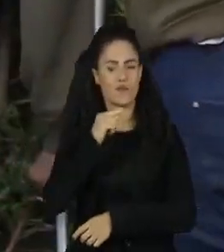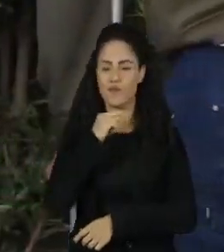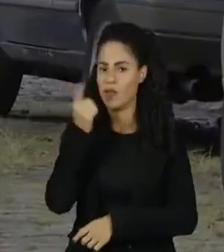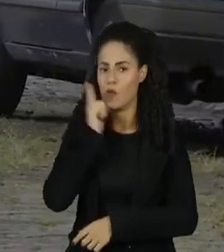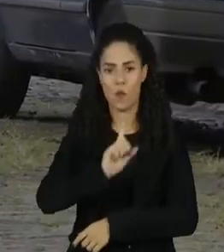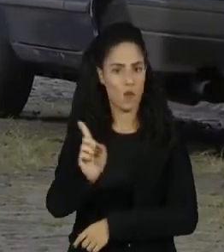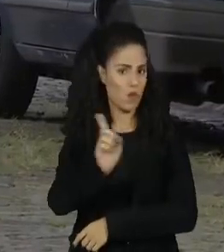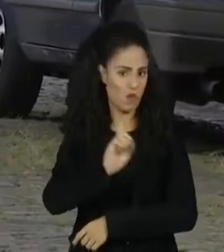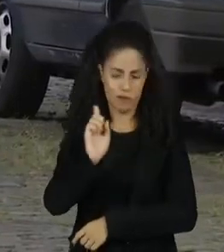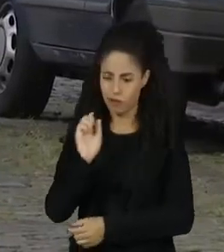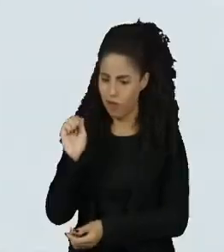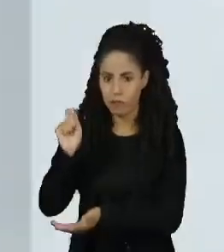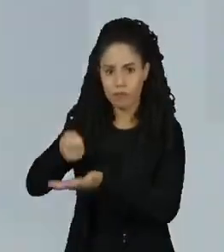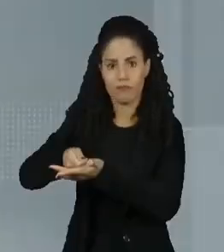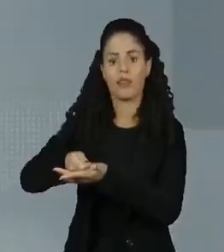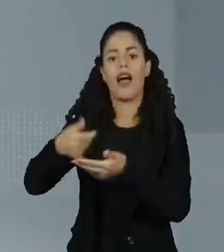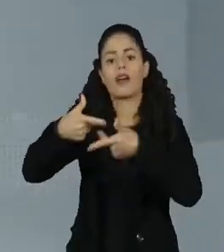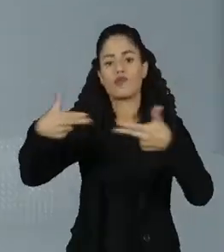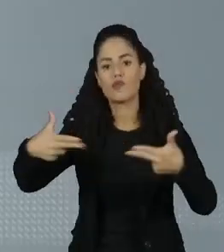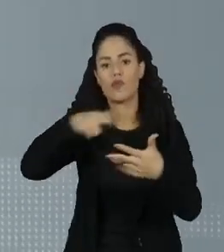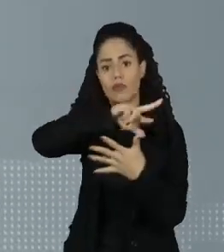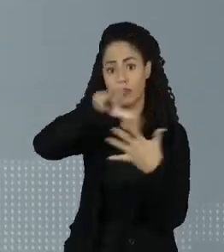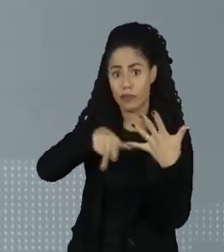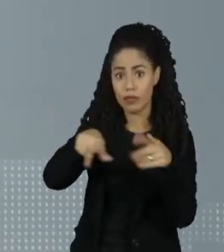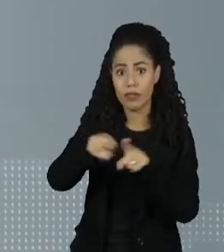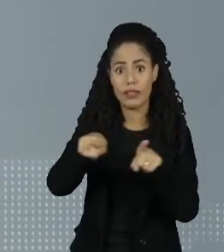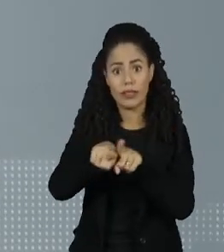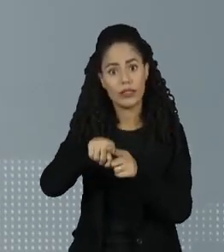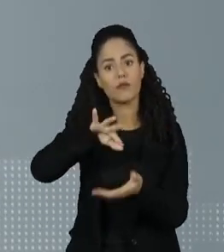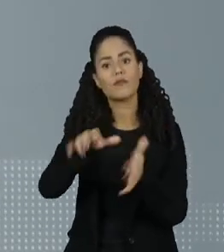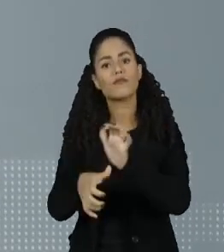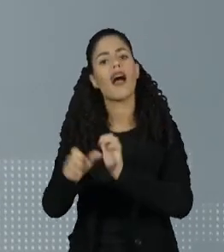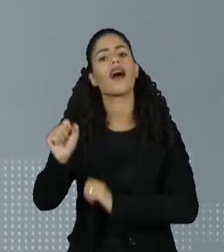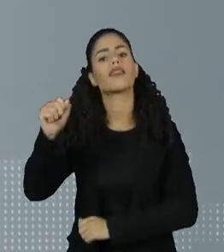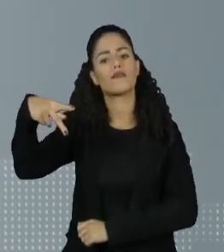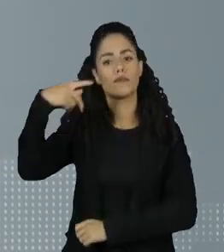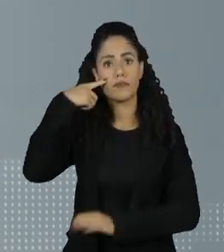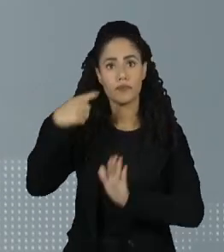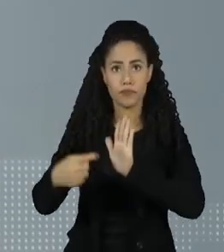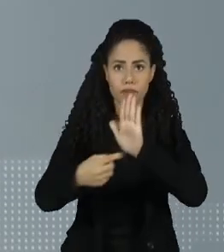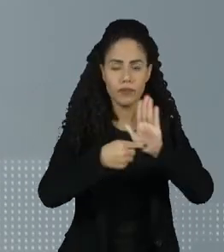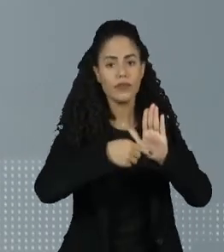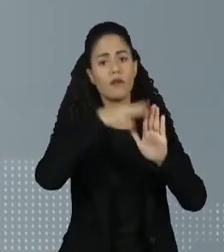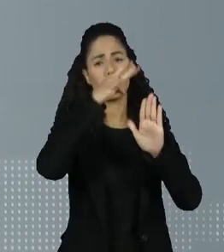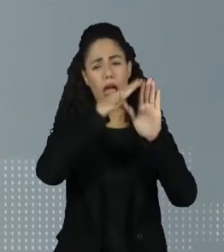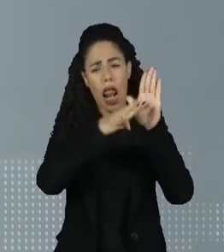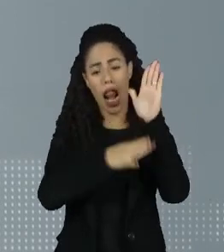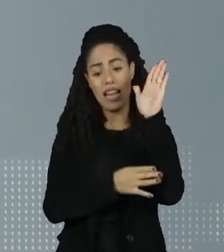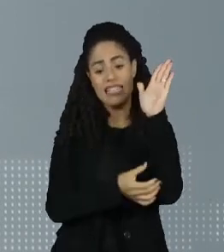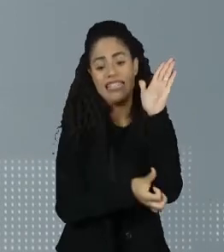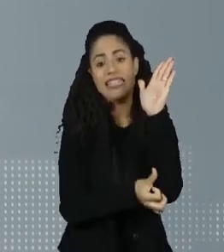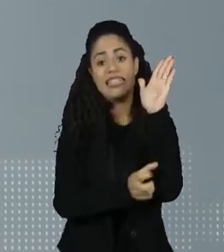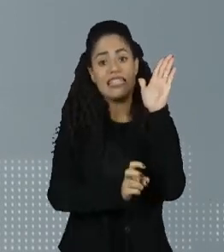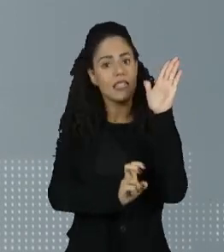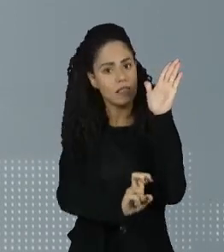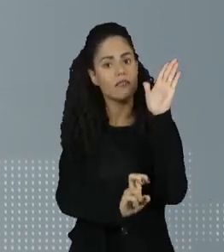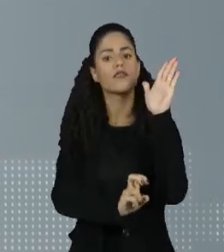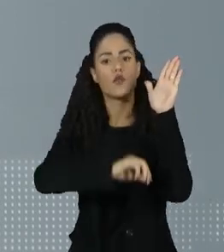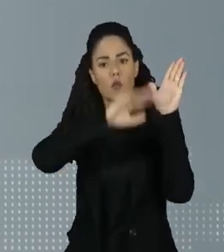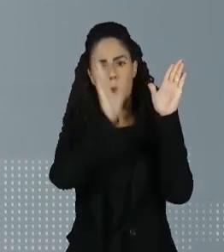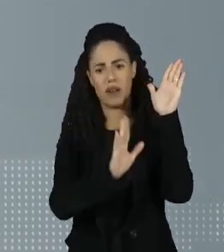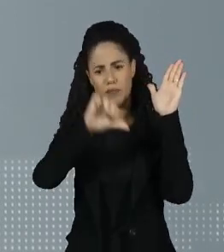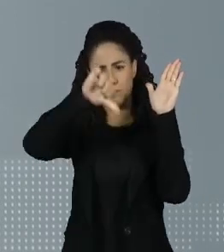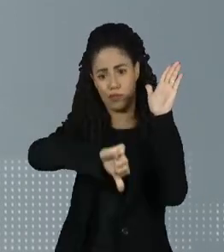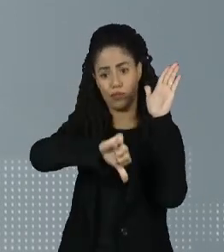confortável. Mas deveria. A Previdência brasileira é a 65ª pior entre 75 economias.